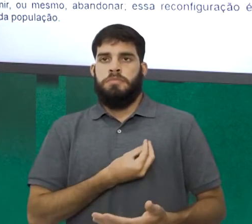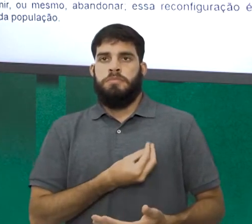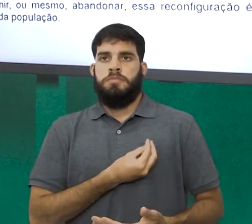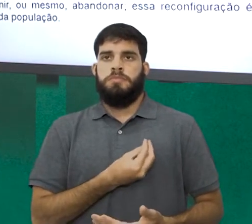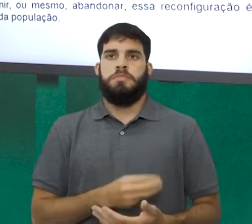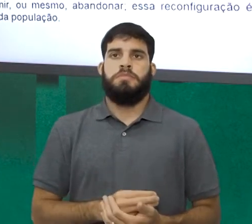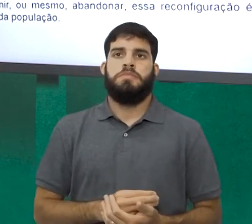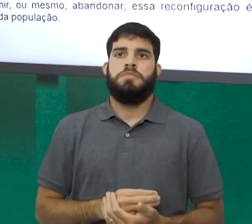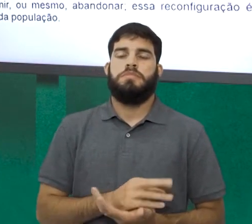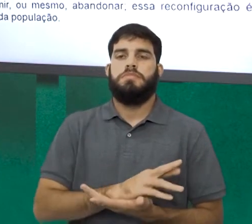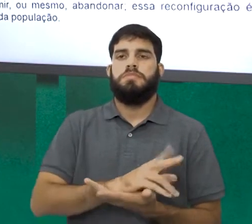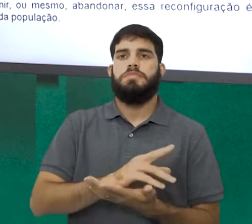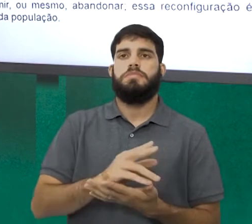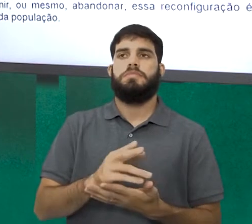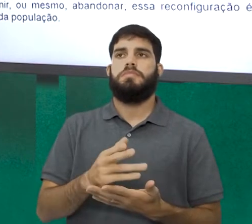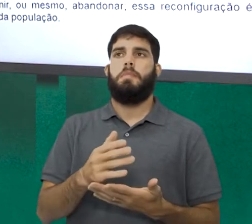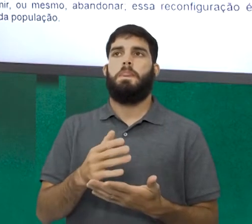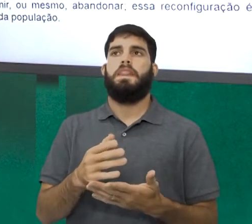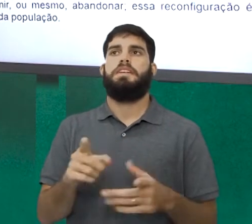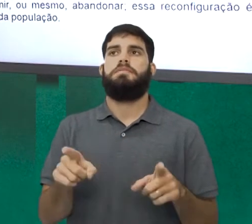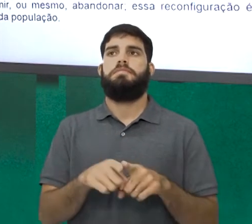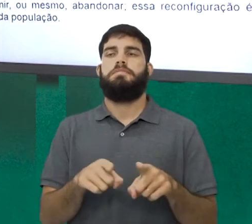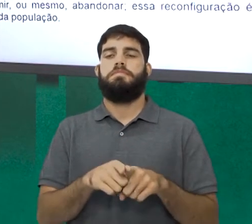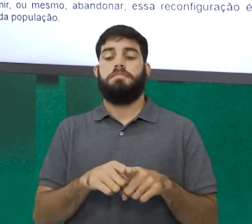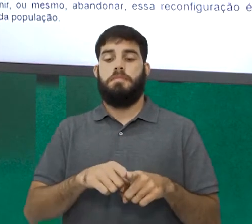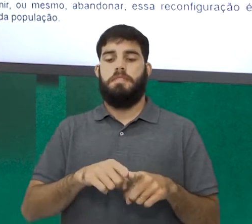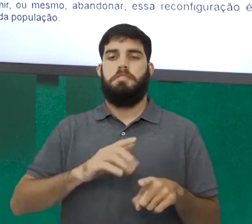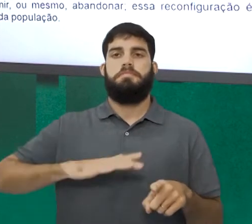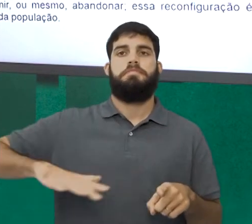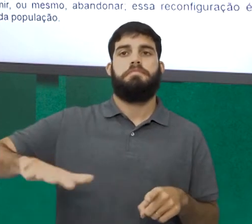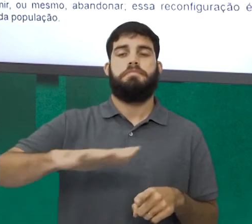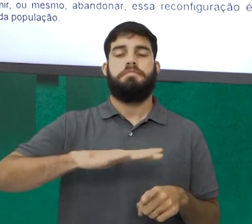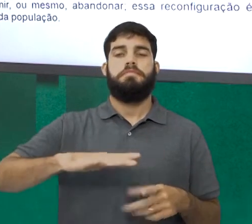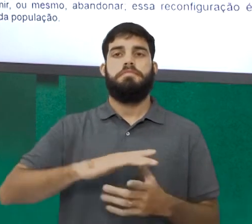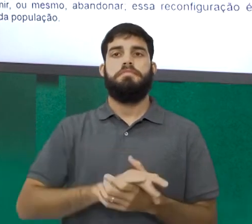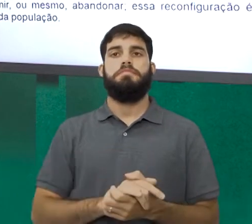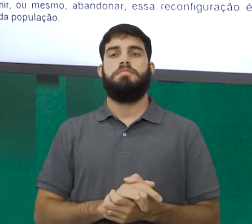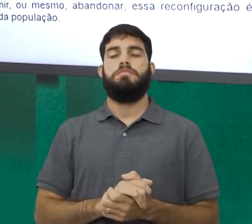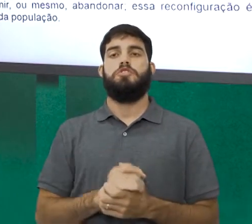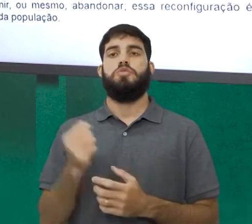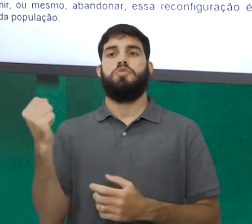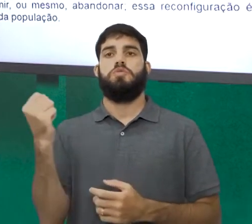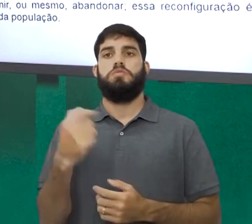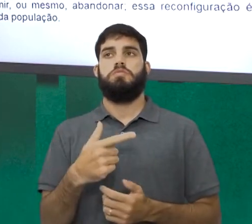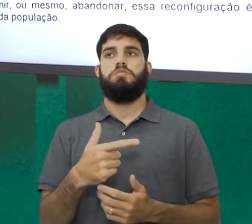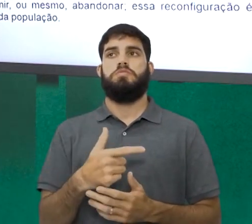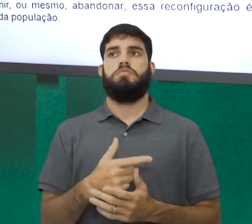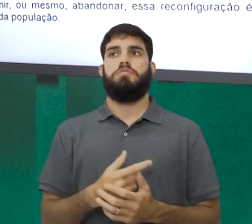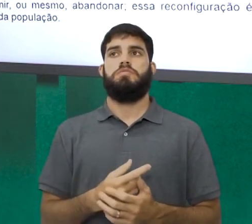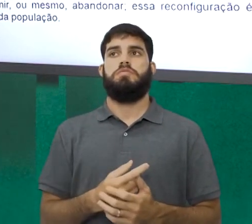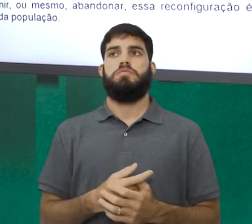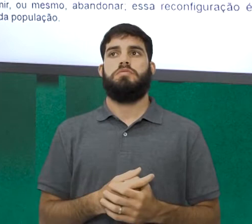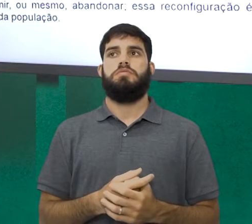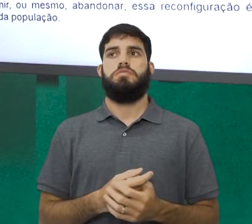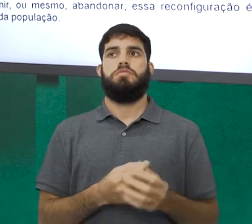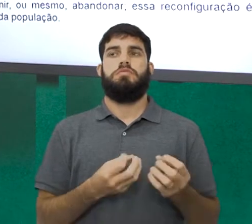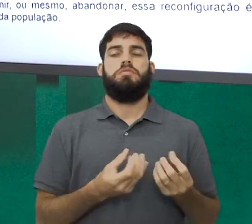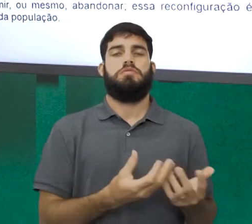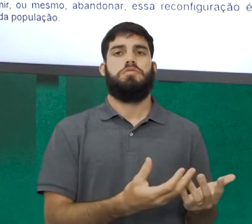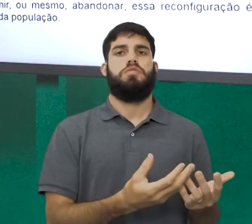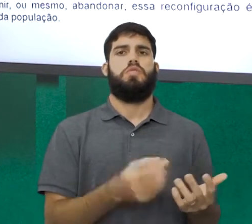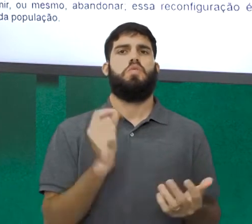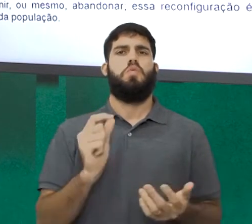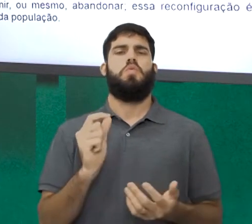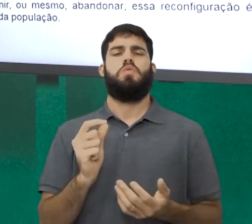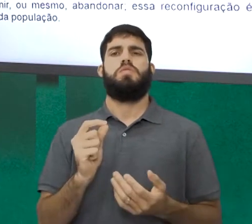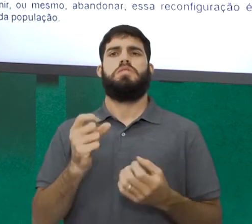vales fluviais e a topografia de áreas planáuticas, do que mesmo da ação do capital. O que